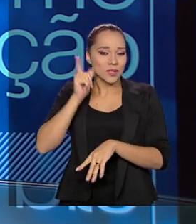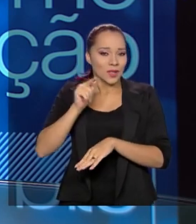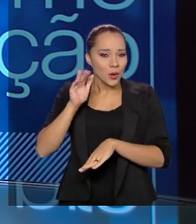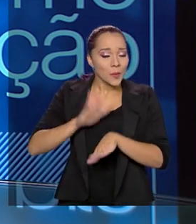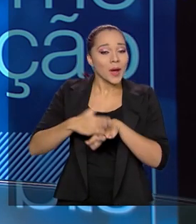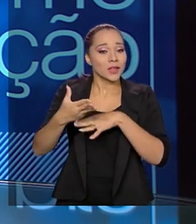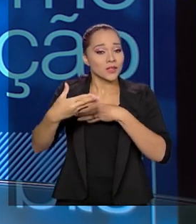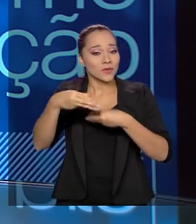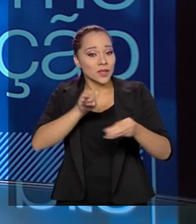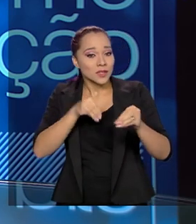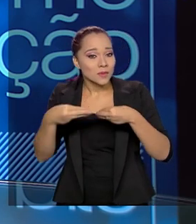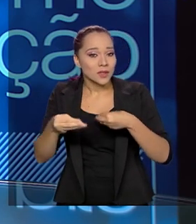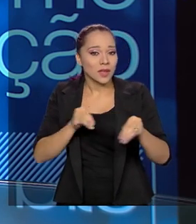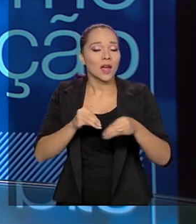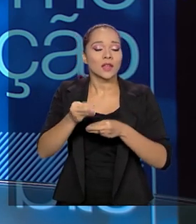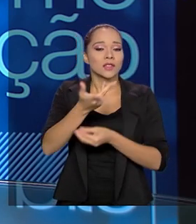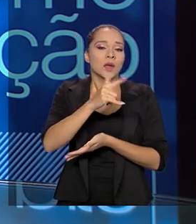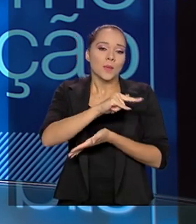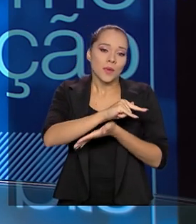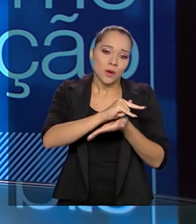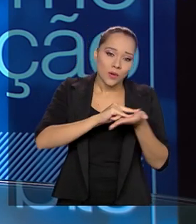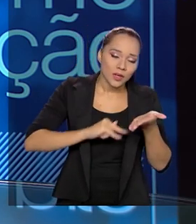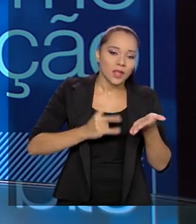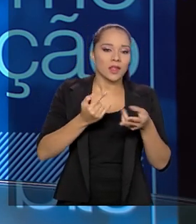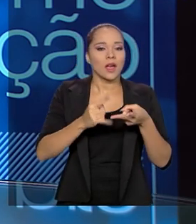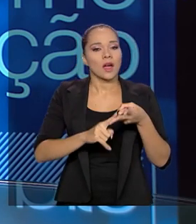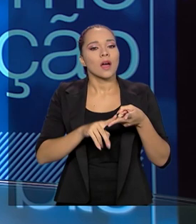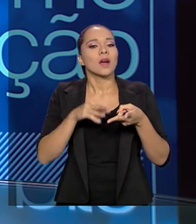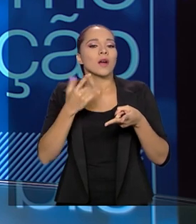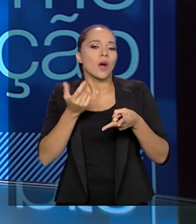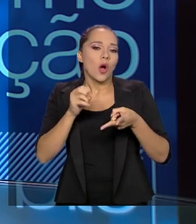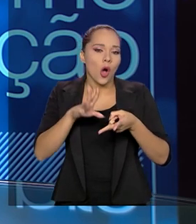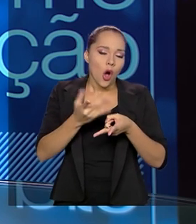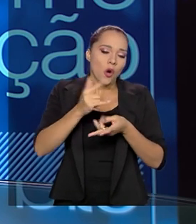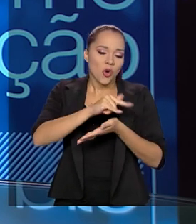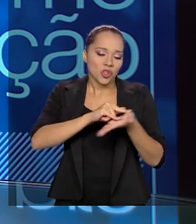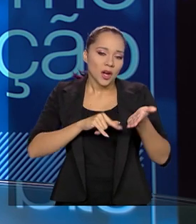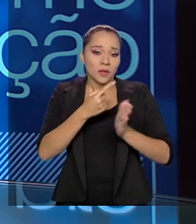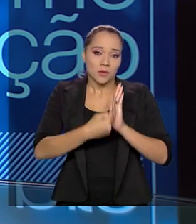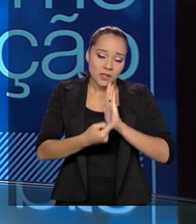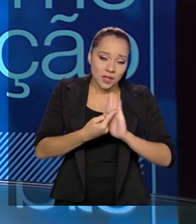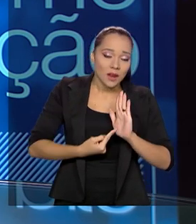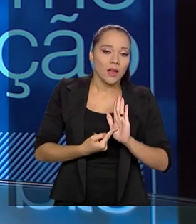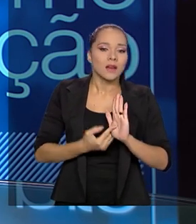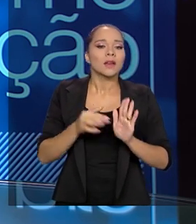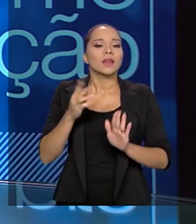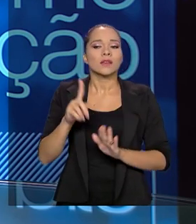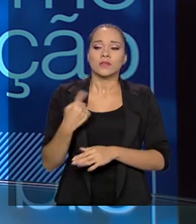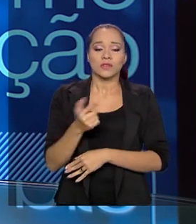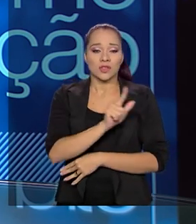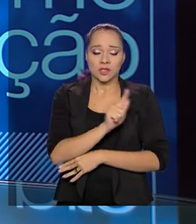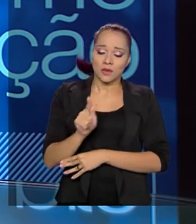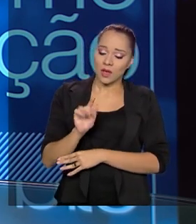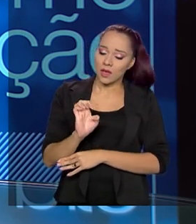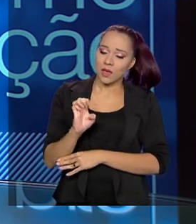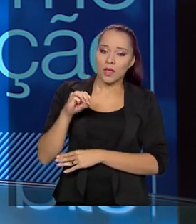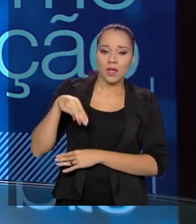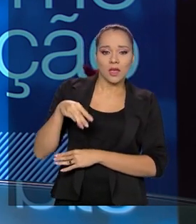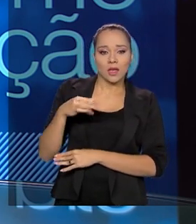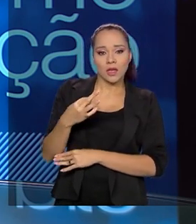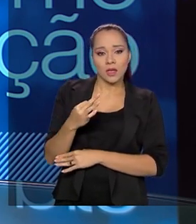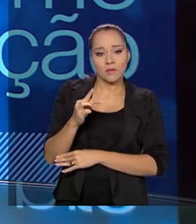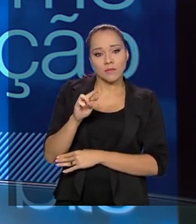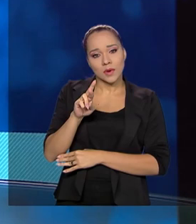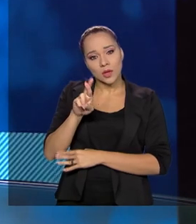flexibilidade no contratar, no destratar. E nós somos geridos pela Embratur e